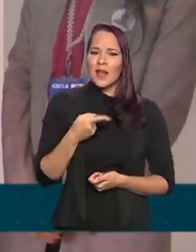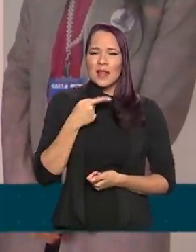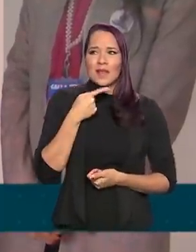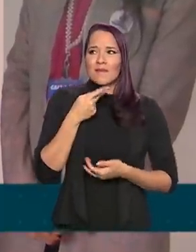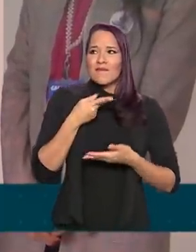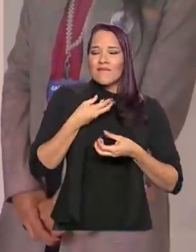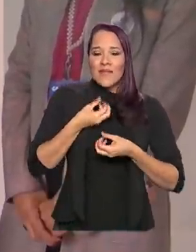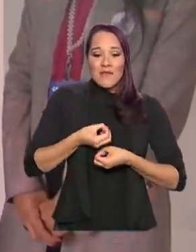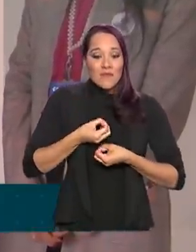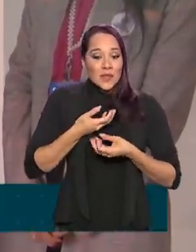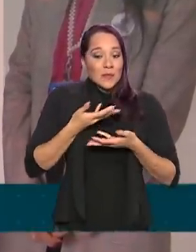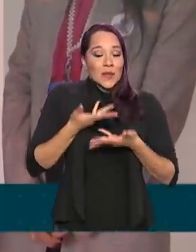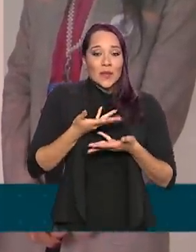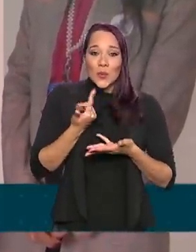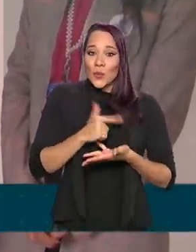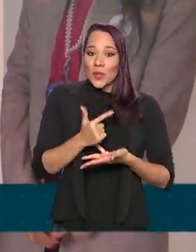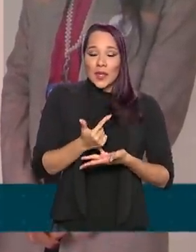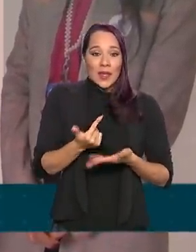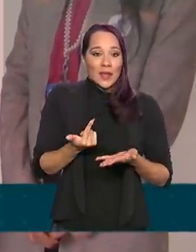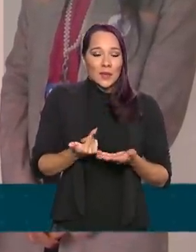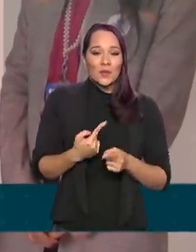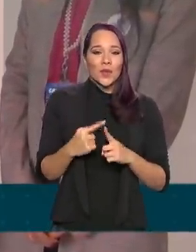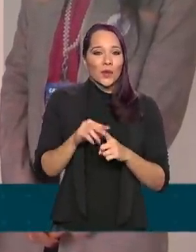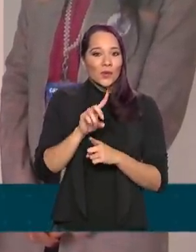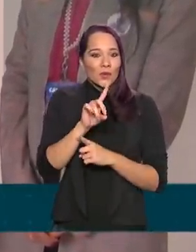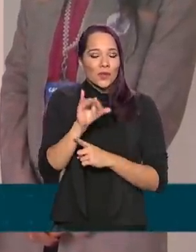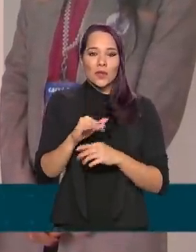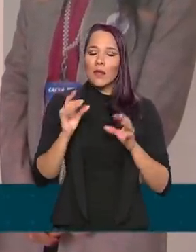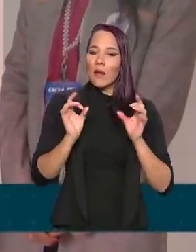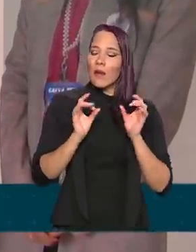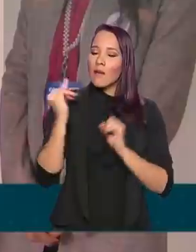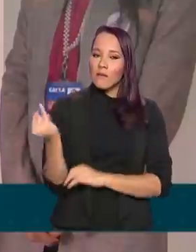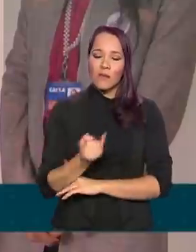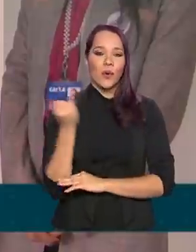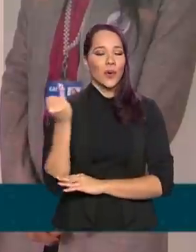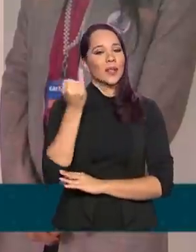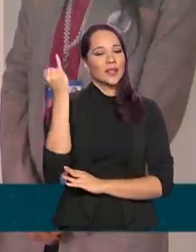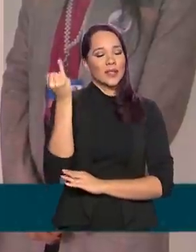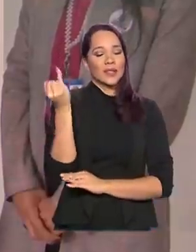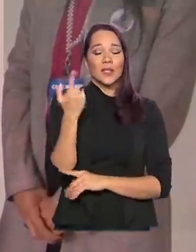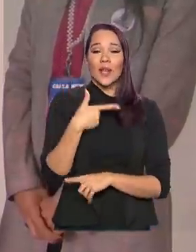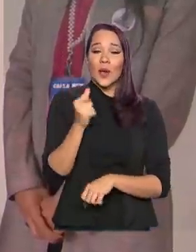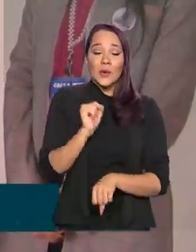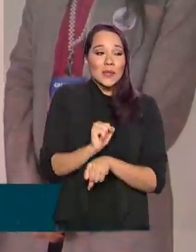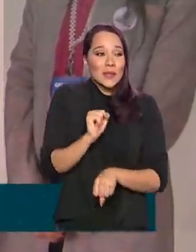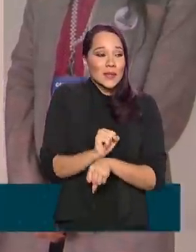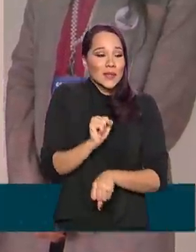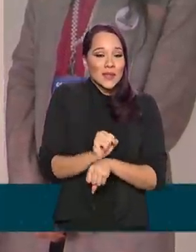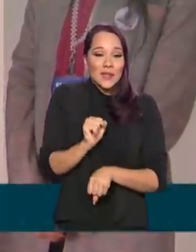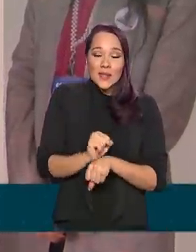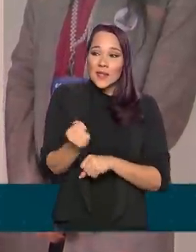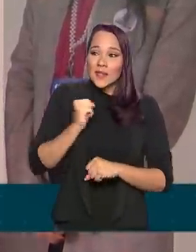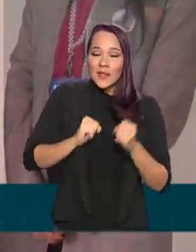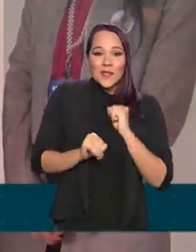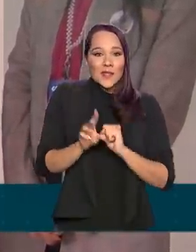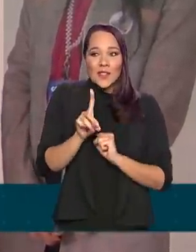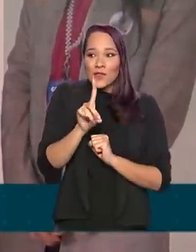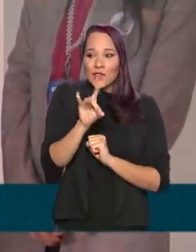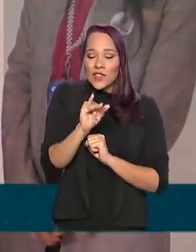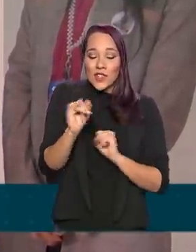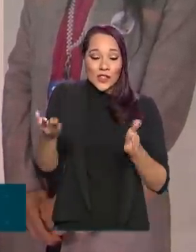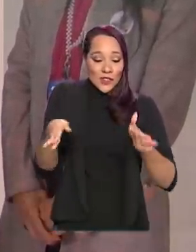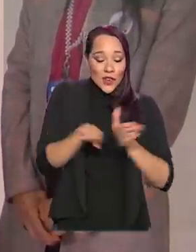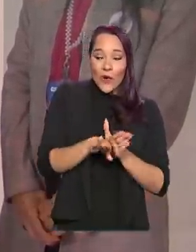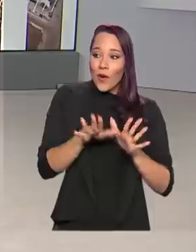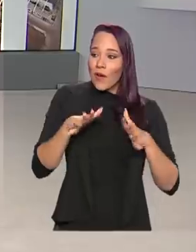nesse dia muito importante. Esperei muito, muito por esse dia que chegou e eu nem estou